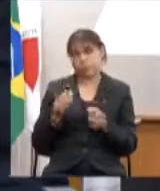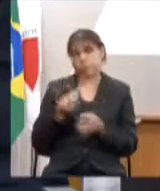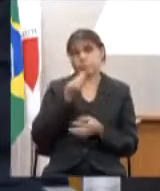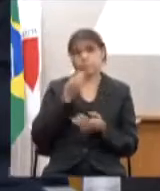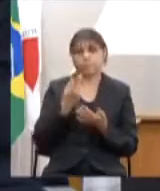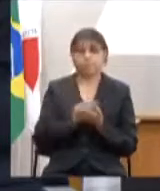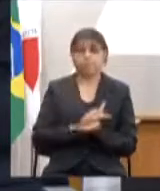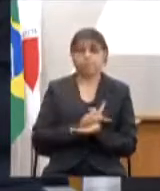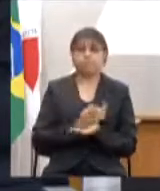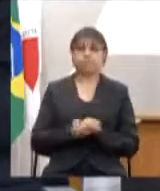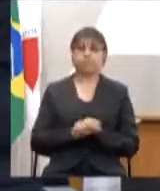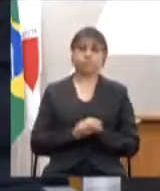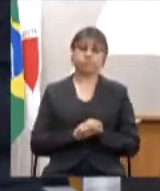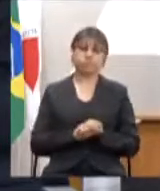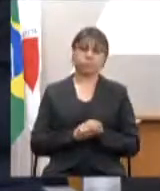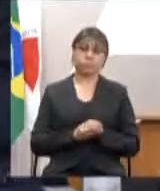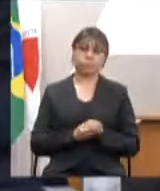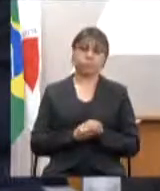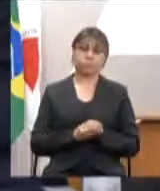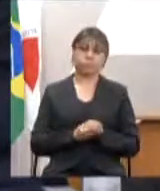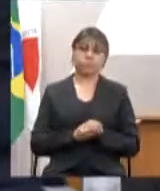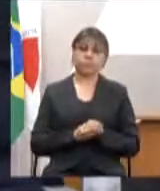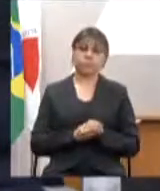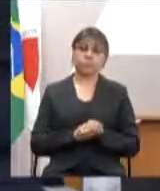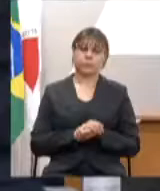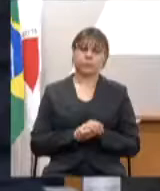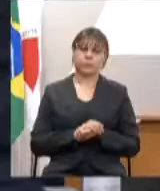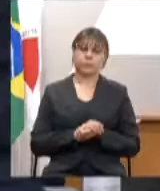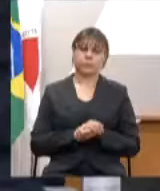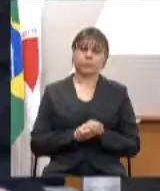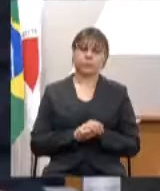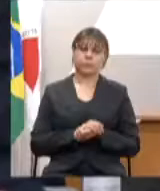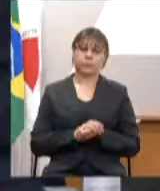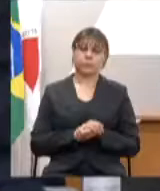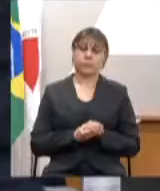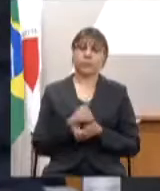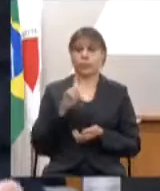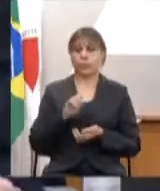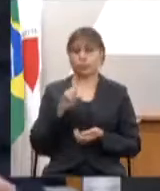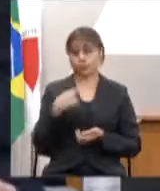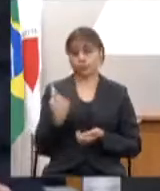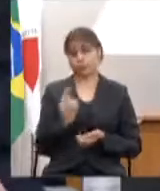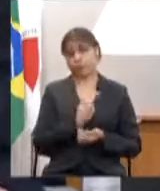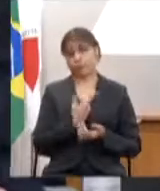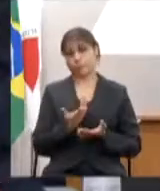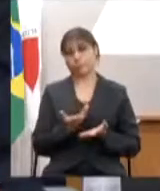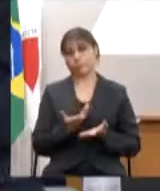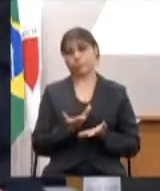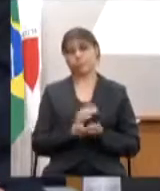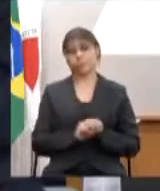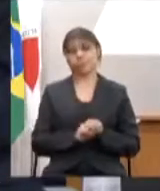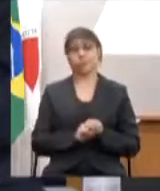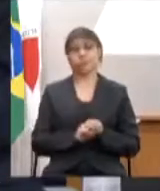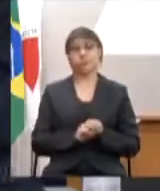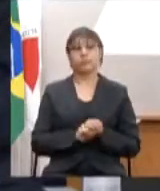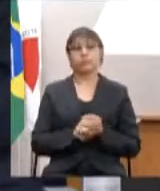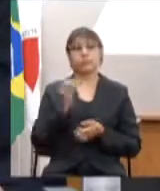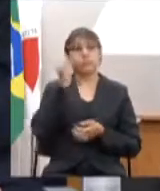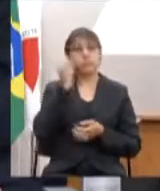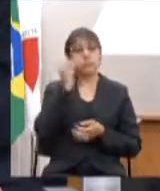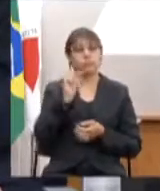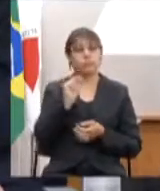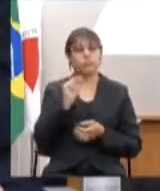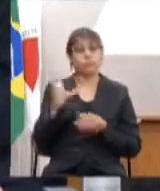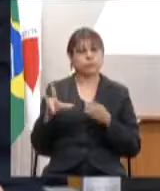nós obviamente faremos uma suplementação